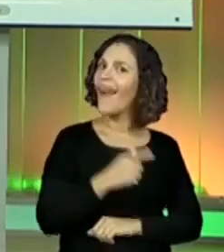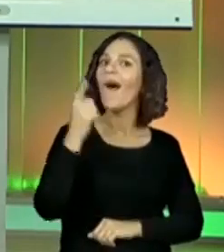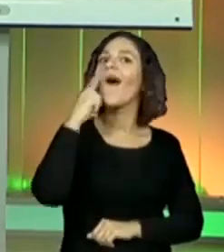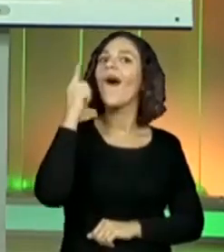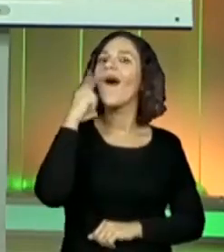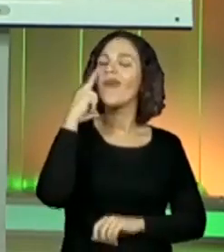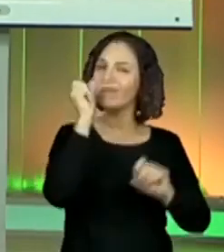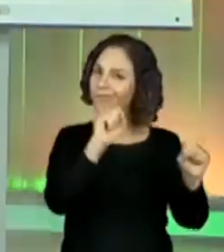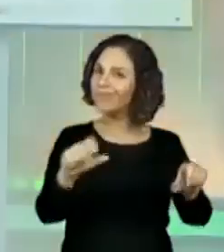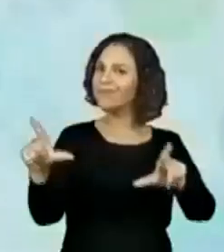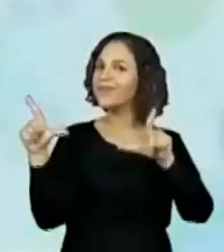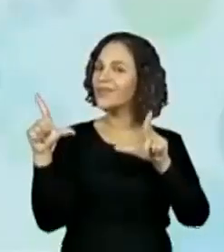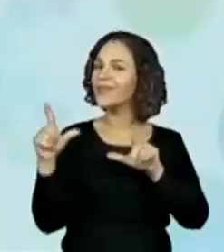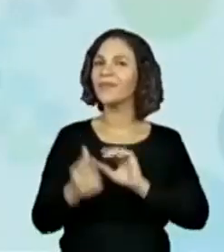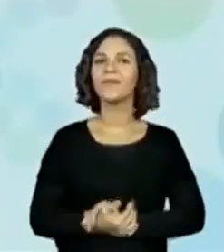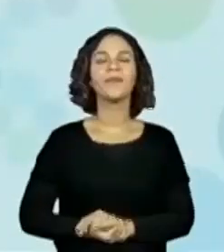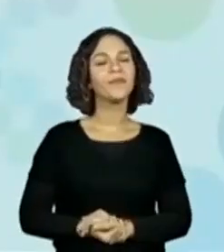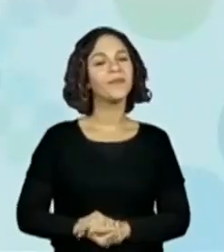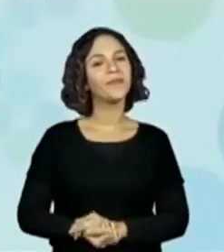mim, gente. Vamos lá?